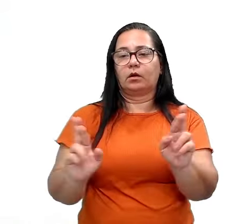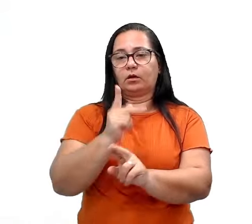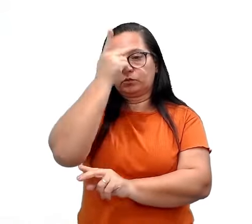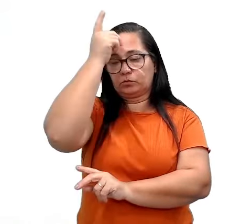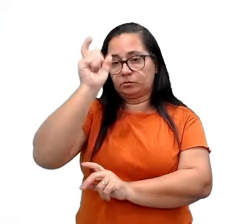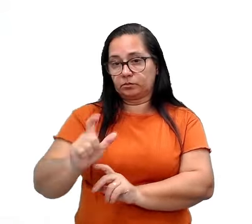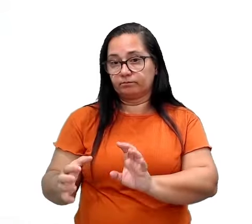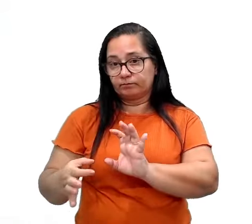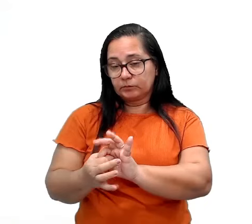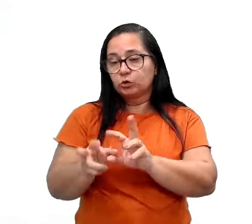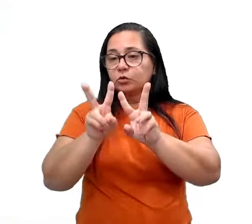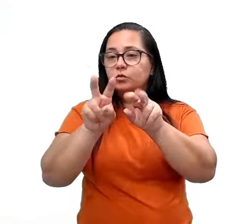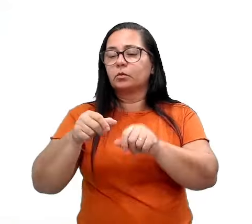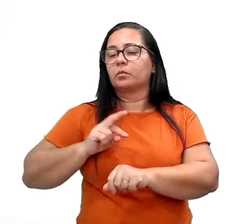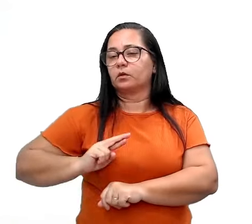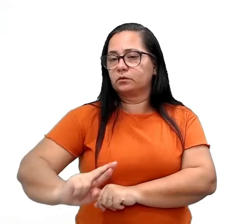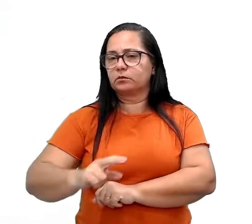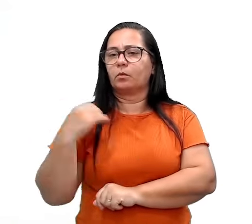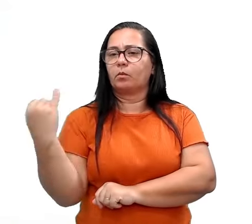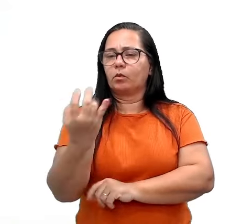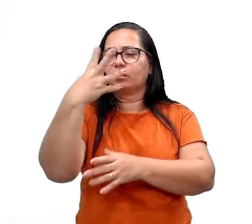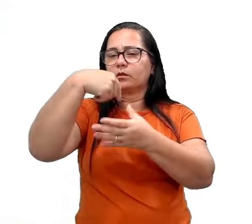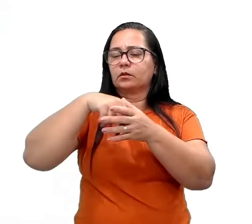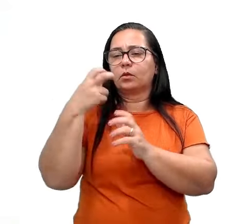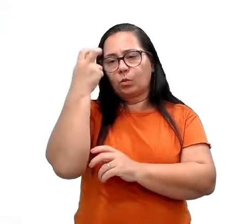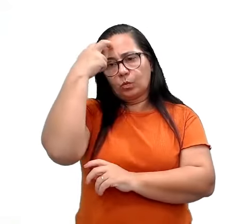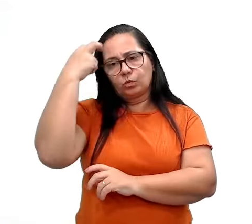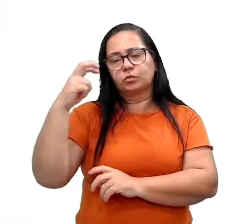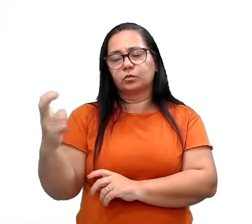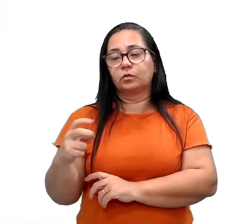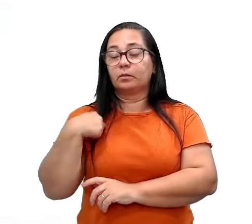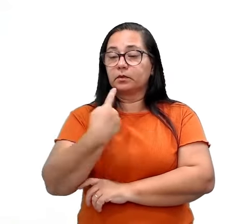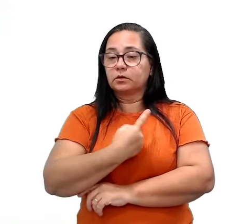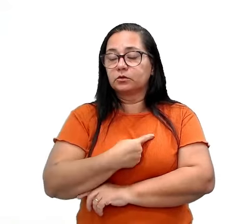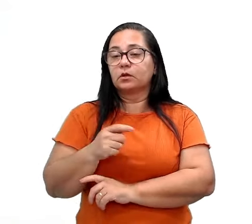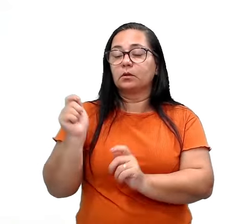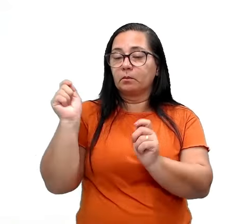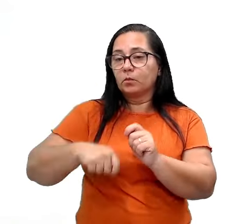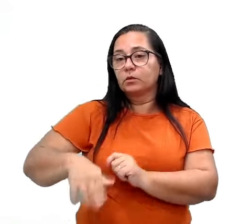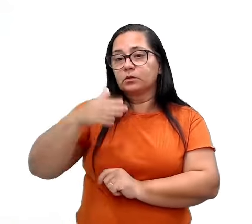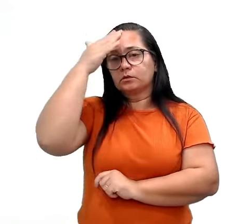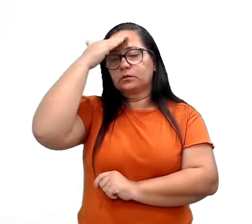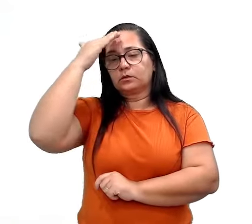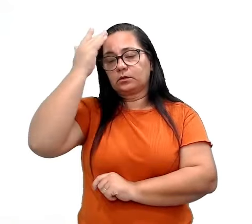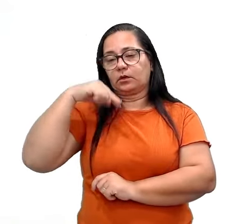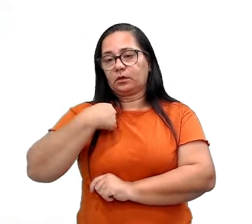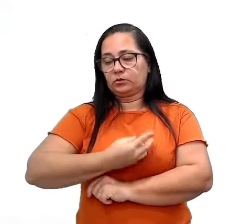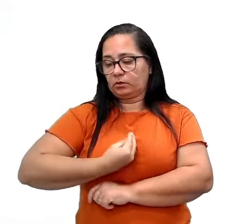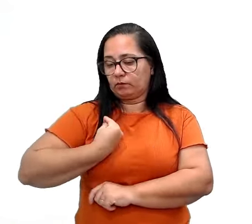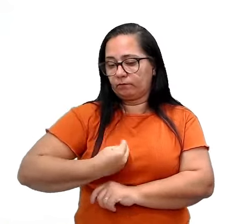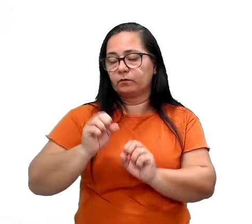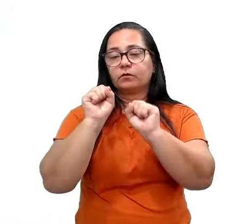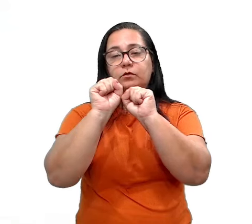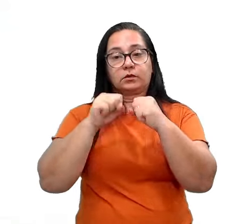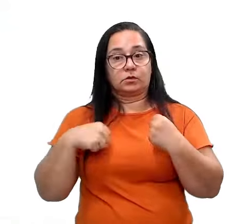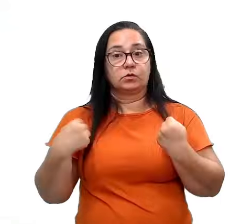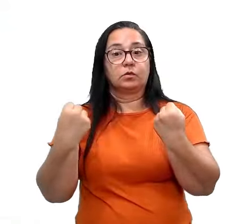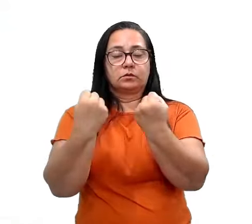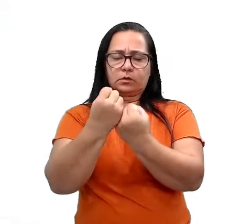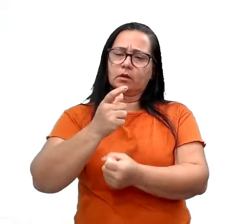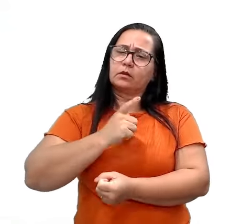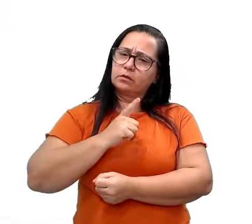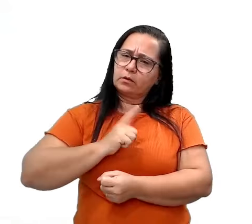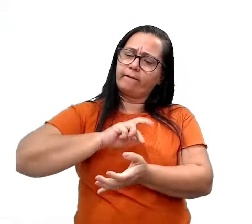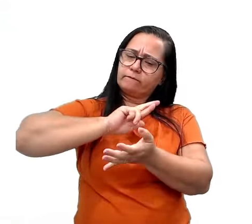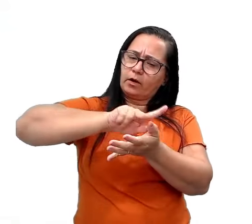questão religiosa também é muito importante dentro da cultura, para que a gente possa entender que, dentro de onde a gente convive na sociedade, nós vamos ter